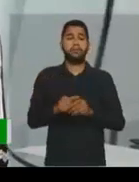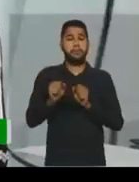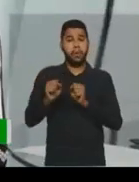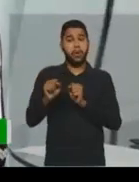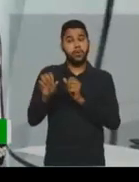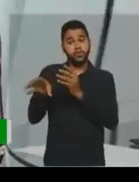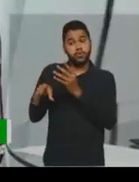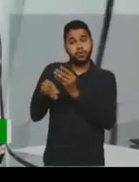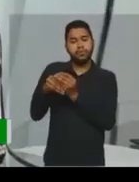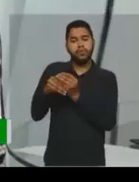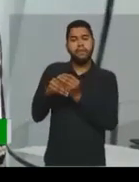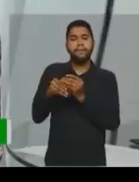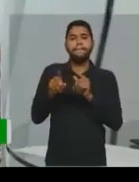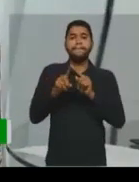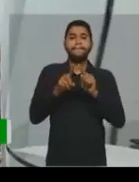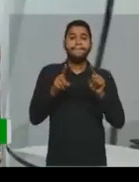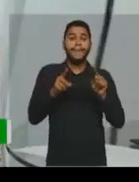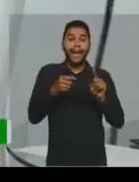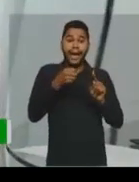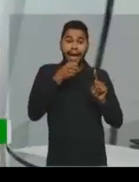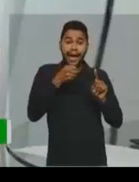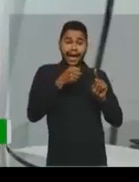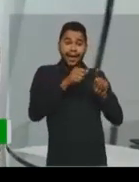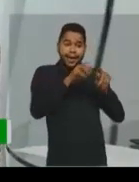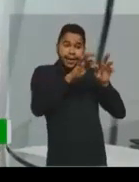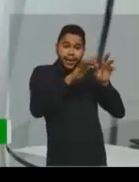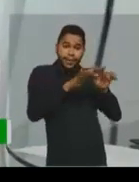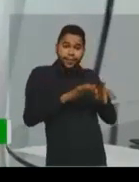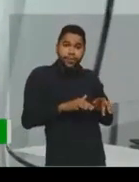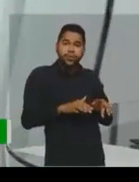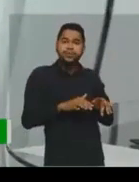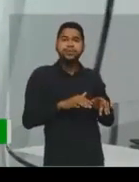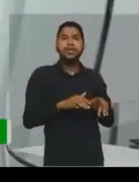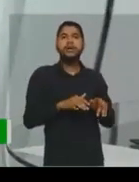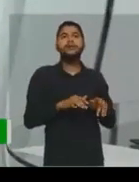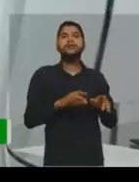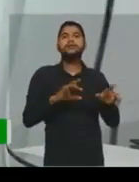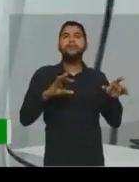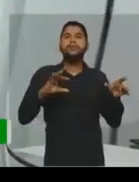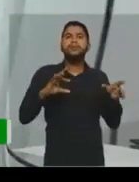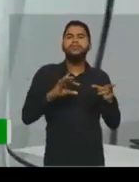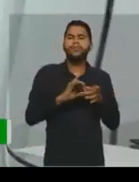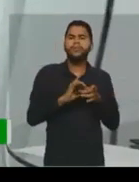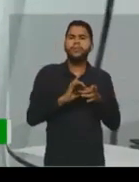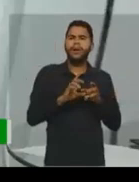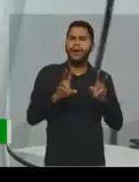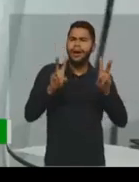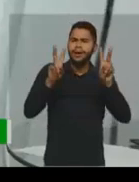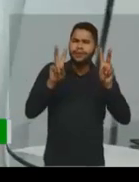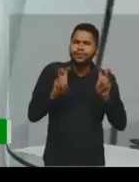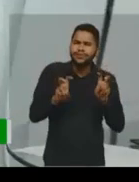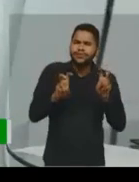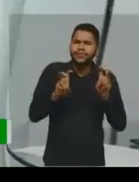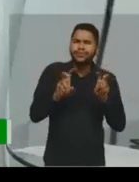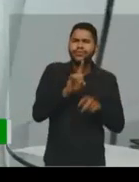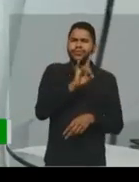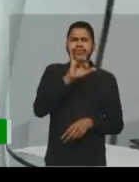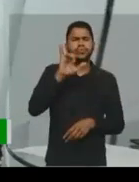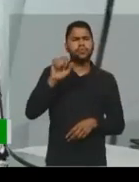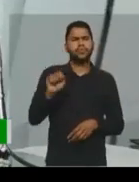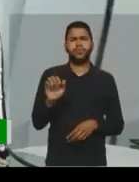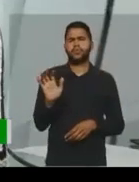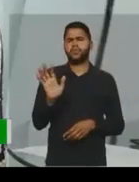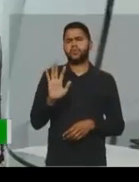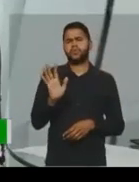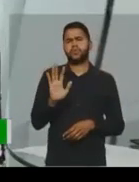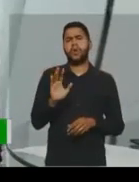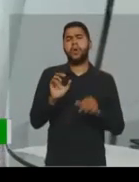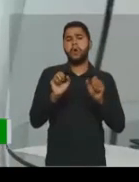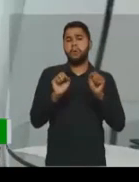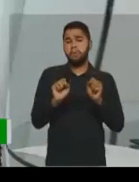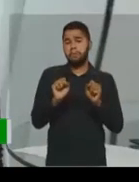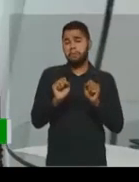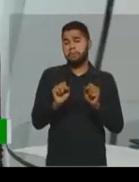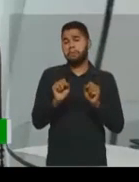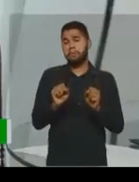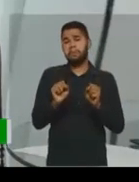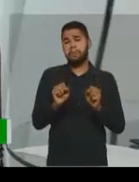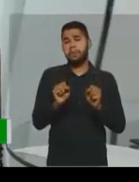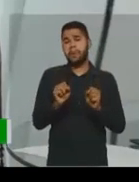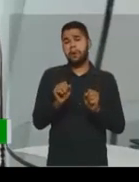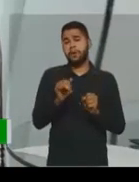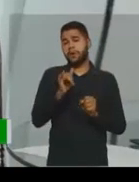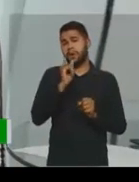E a reportagem, necessariamente, ela não está relacionada ao assunto do dia, né. Então, pode ser